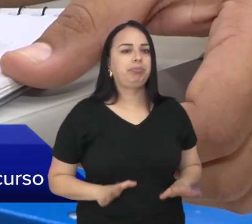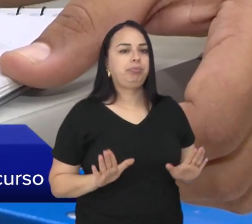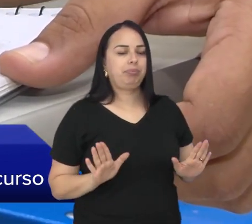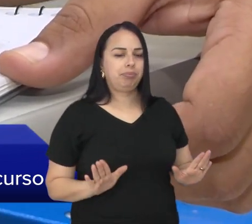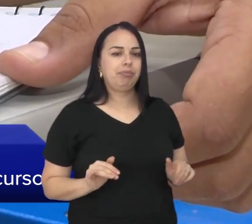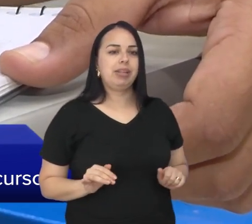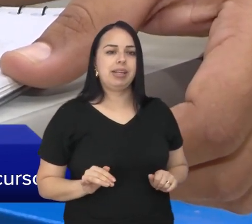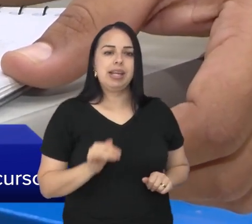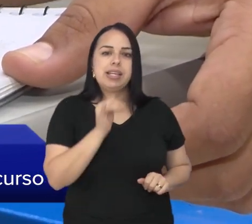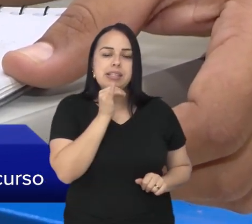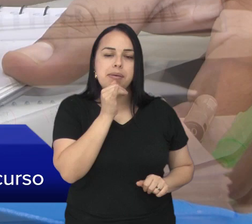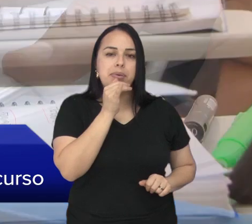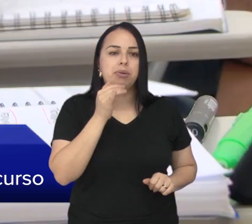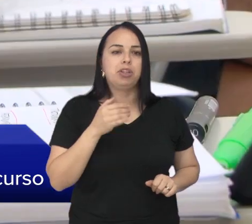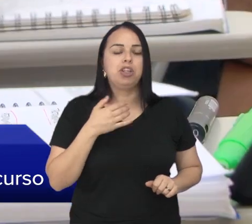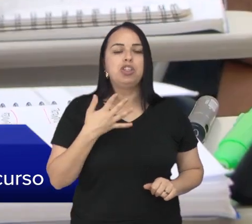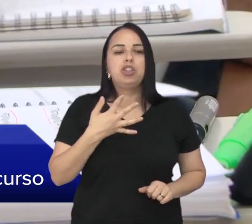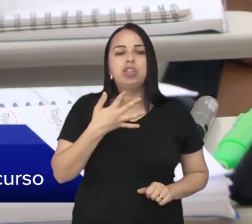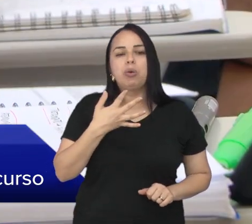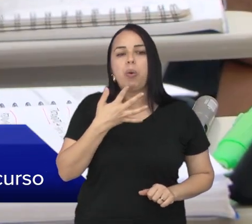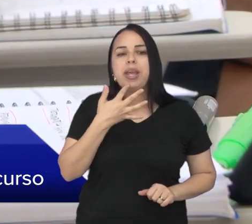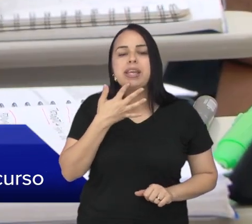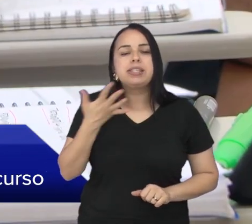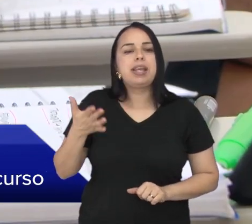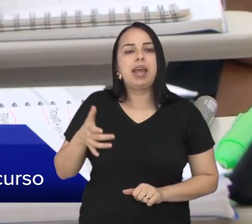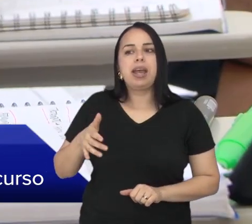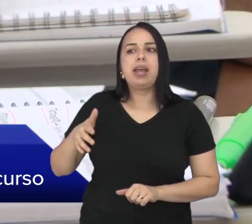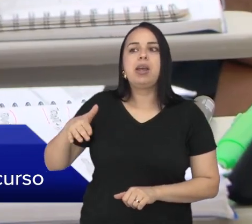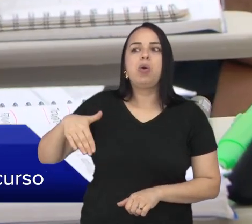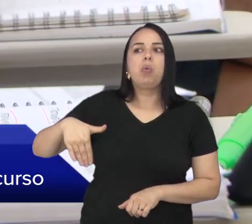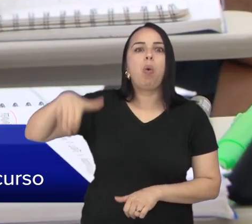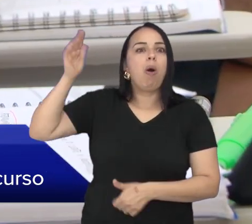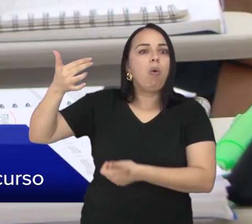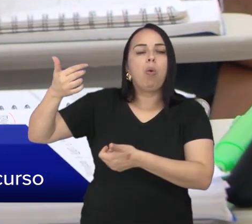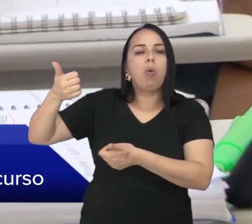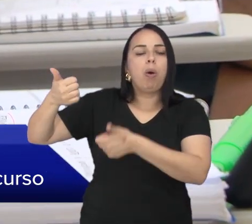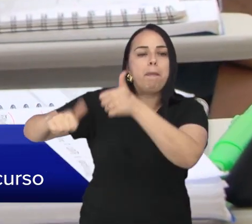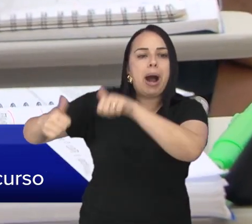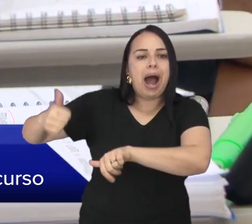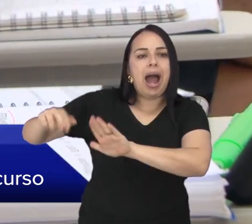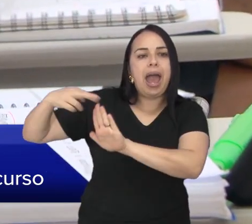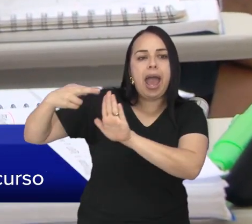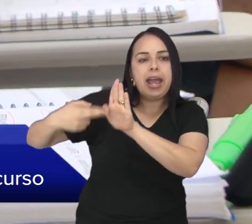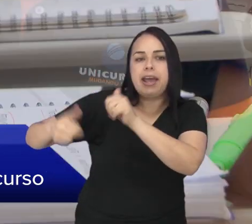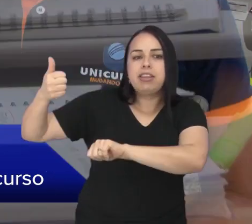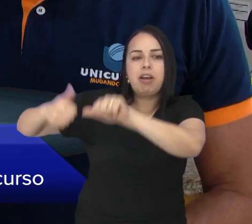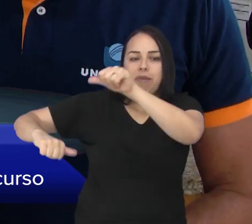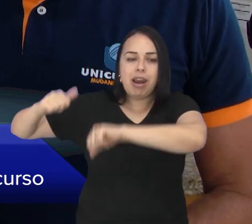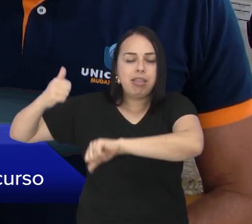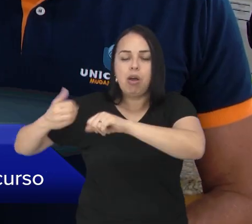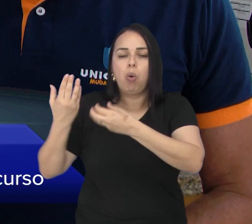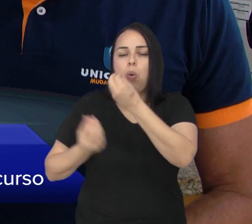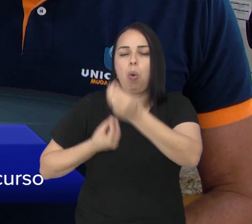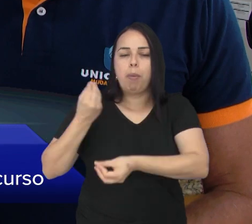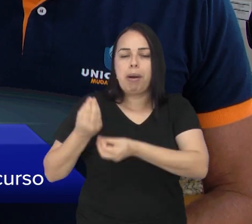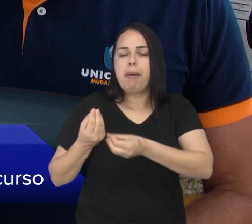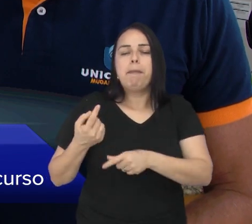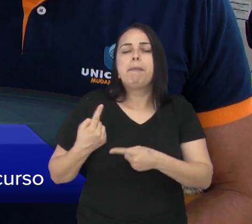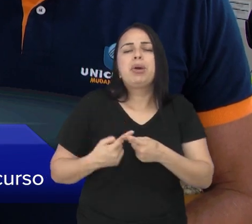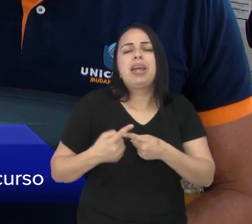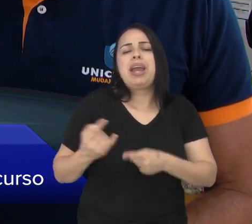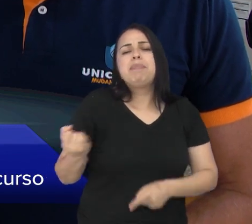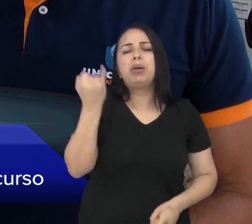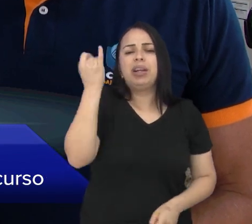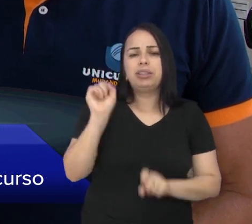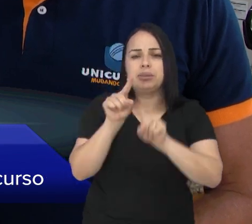candidato. E essa questão, por exemplo, de conhecer a banca, é importante para saber o critério de avaliação? Por que